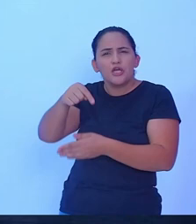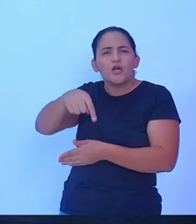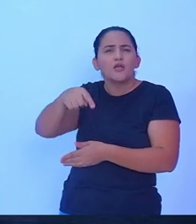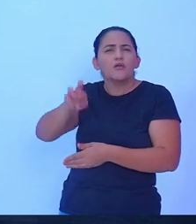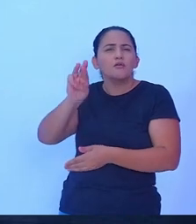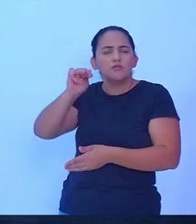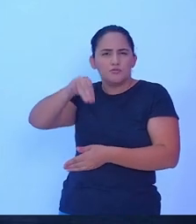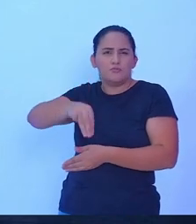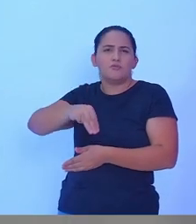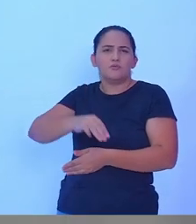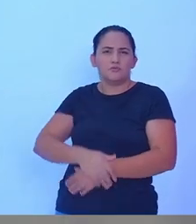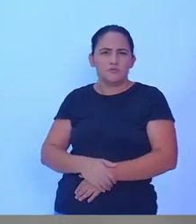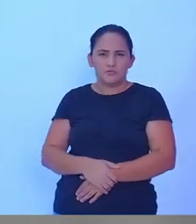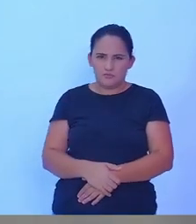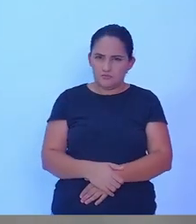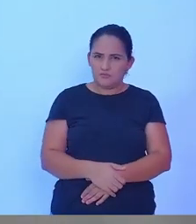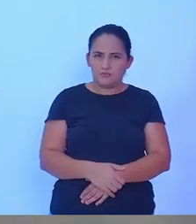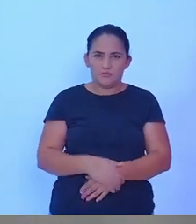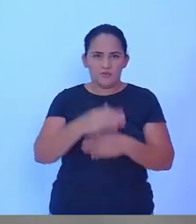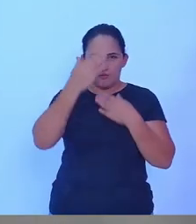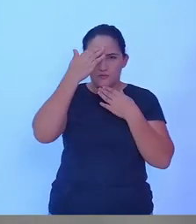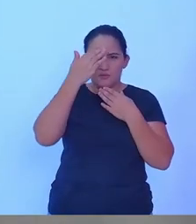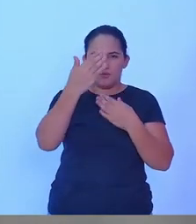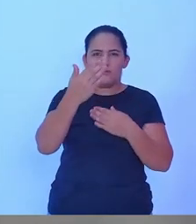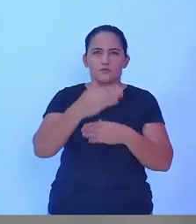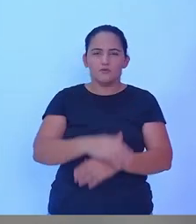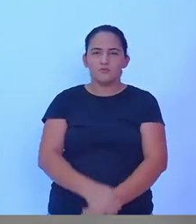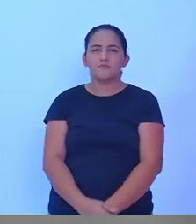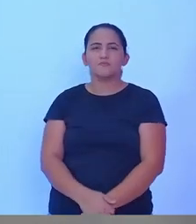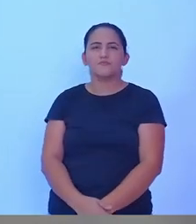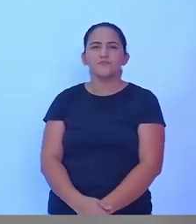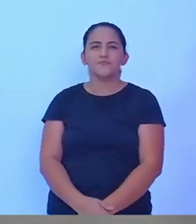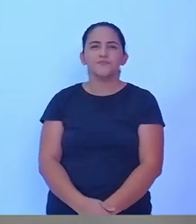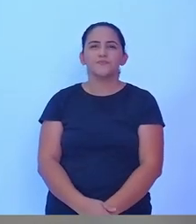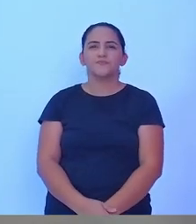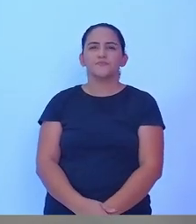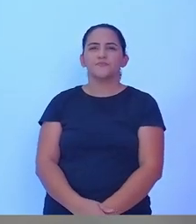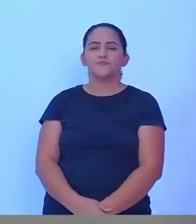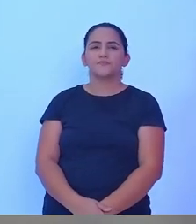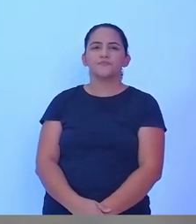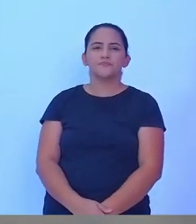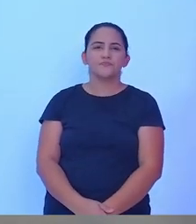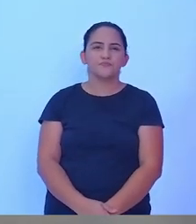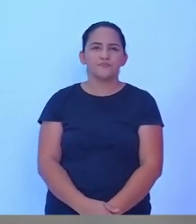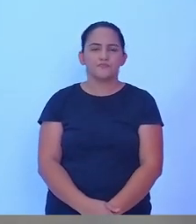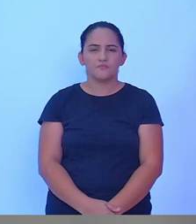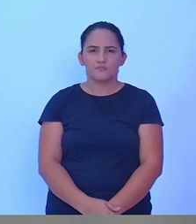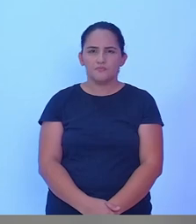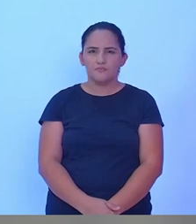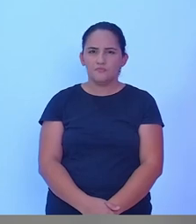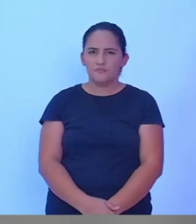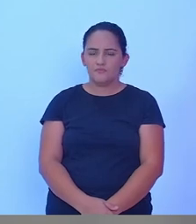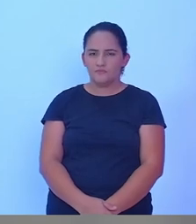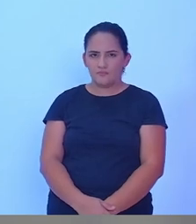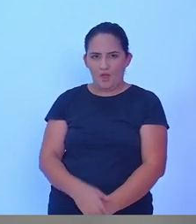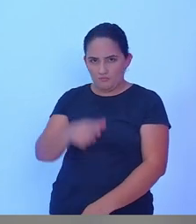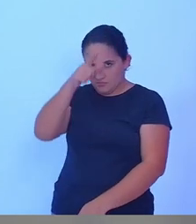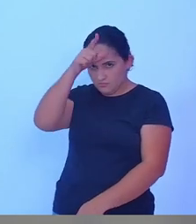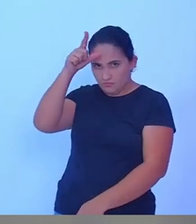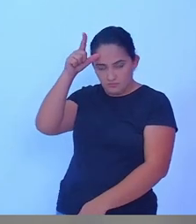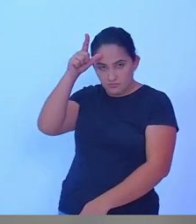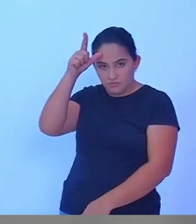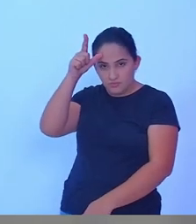Muito obrigado. agora o candidato Lucindo